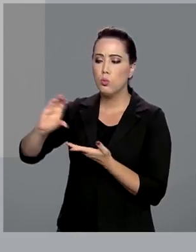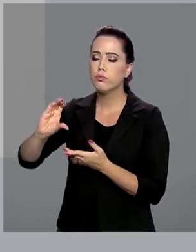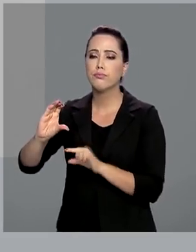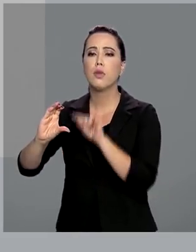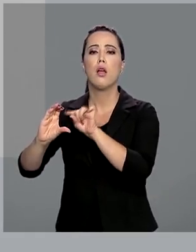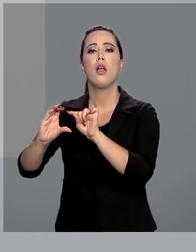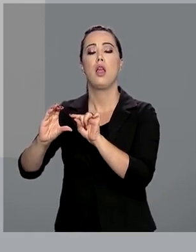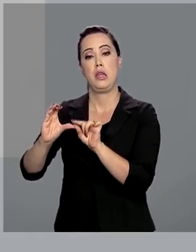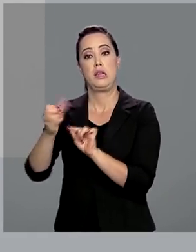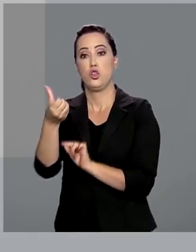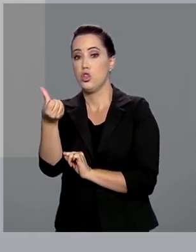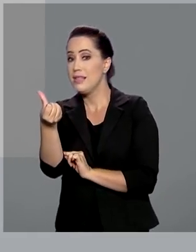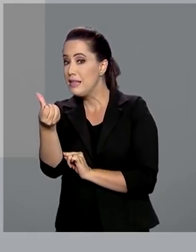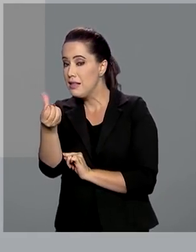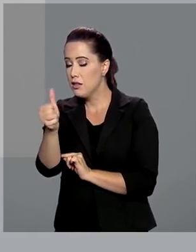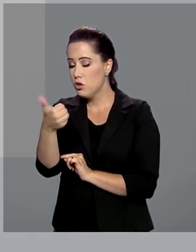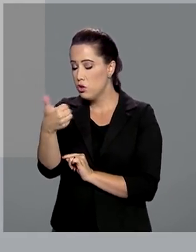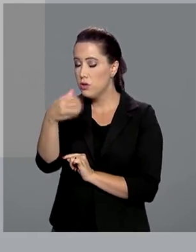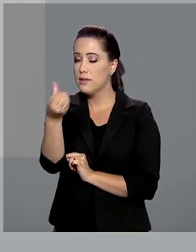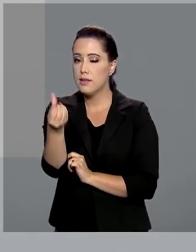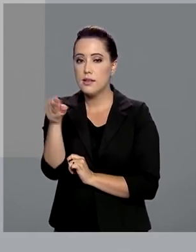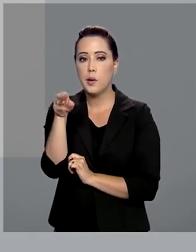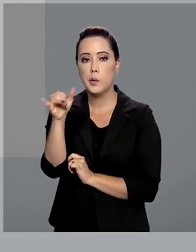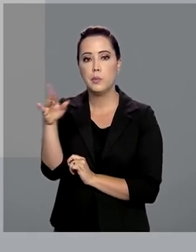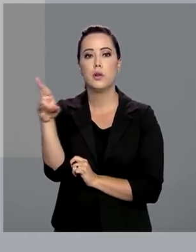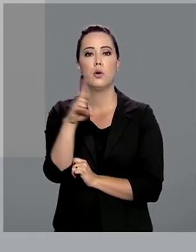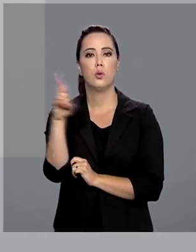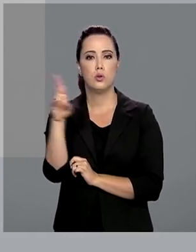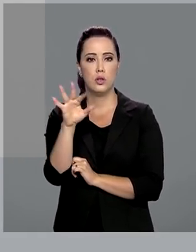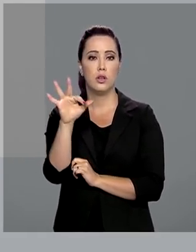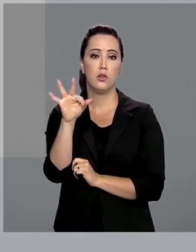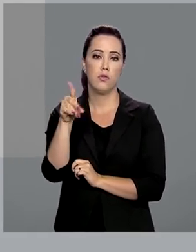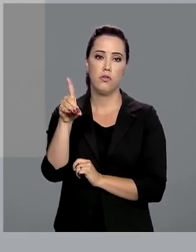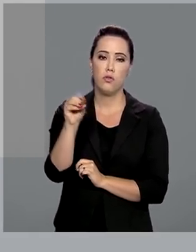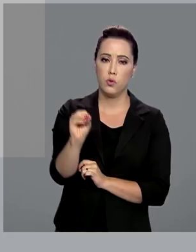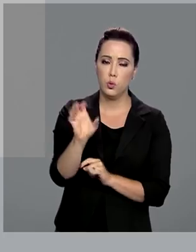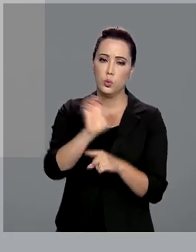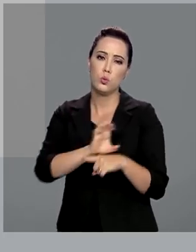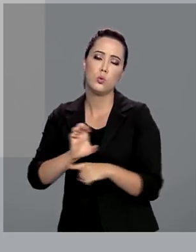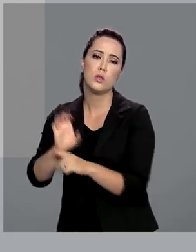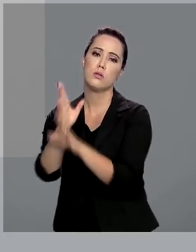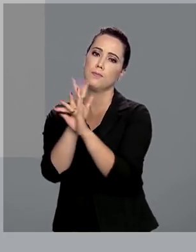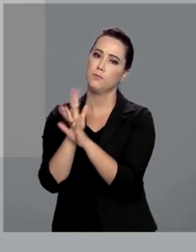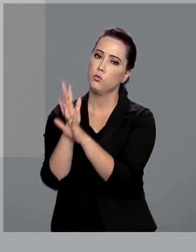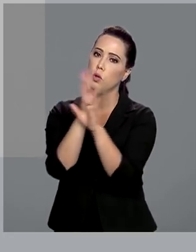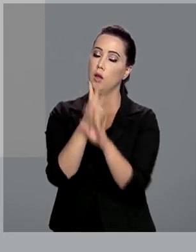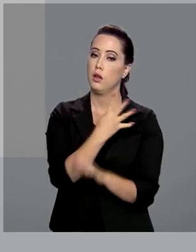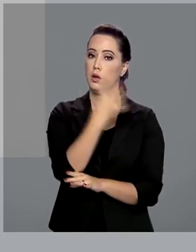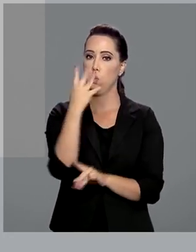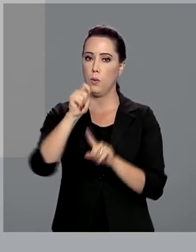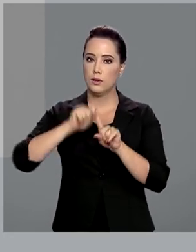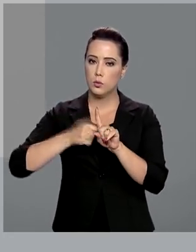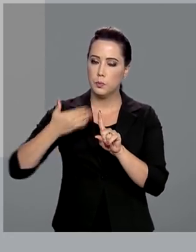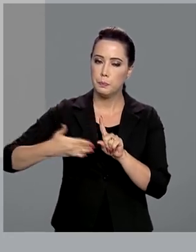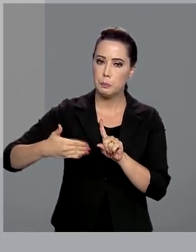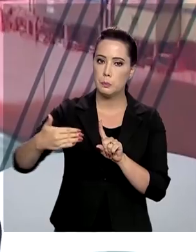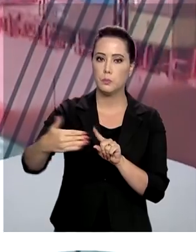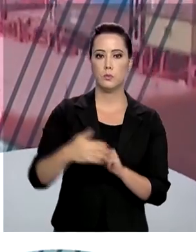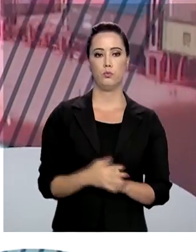bilhões de reais vão ser liberados para o fundo de participação dos estados e municípios em quatro meses.